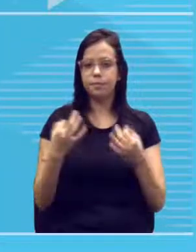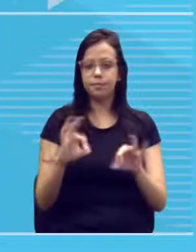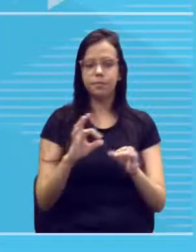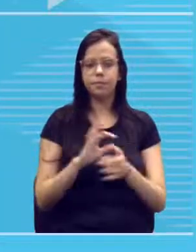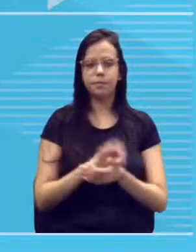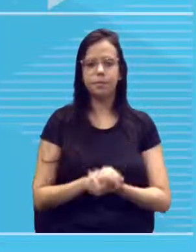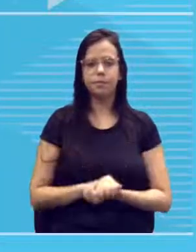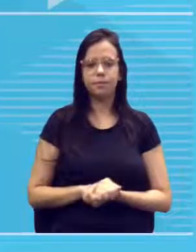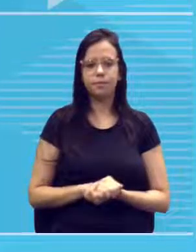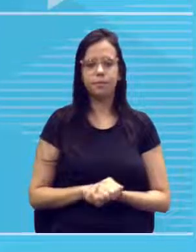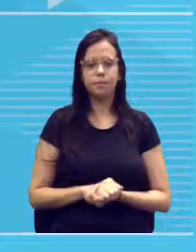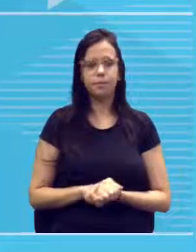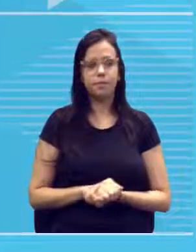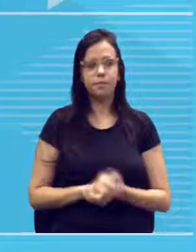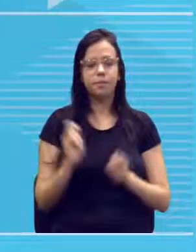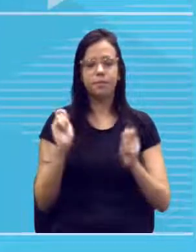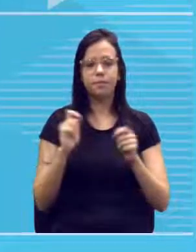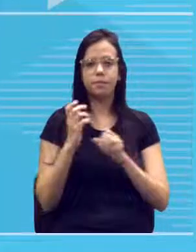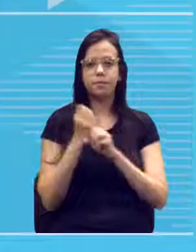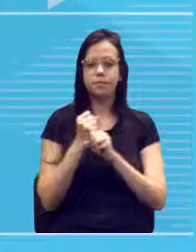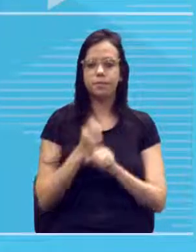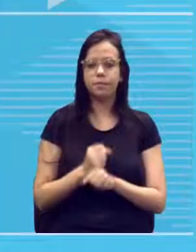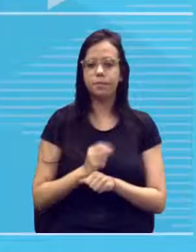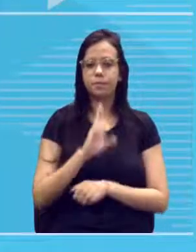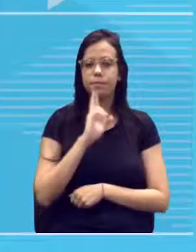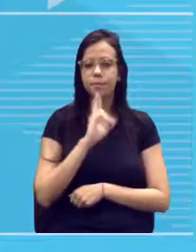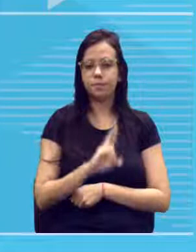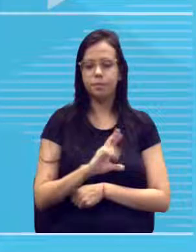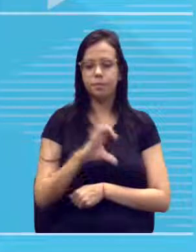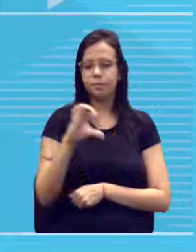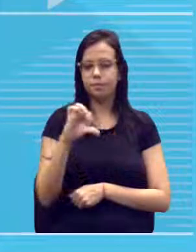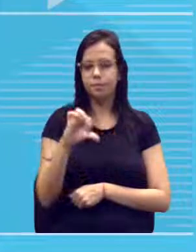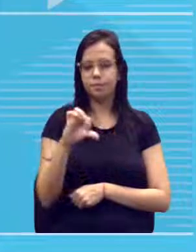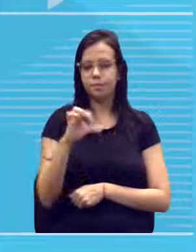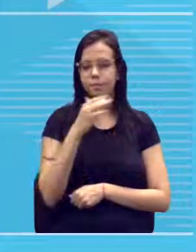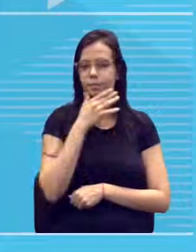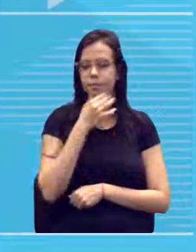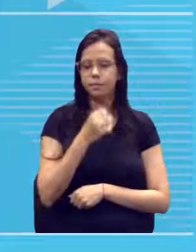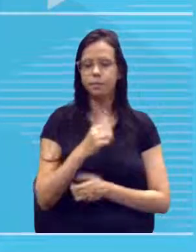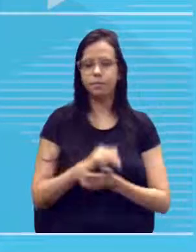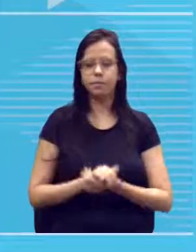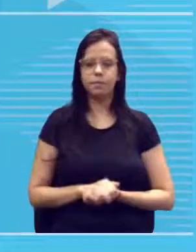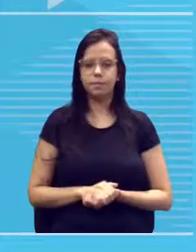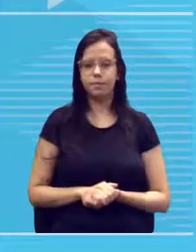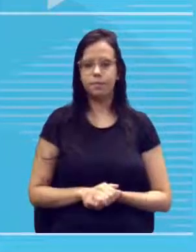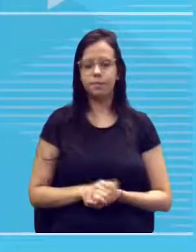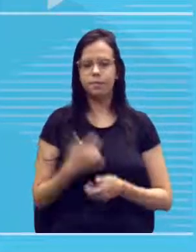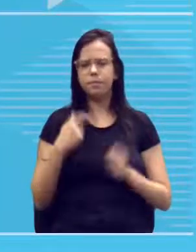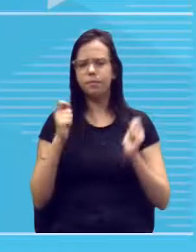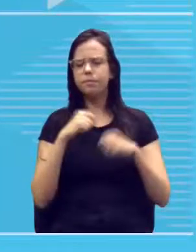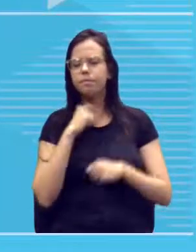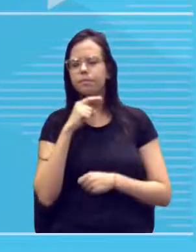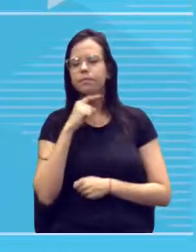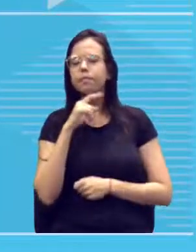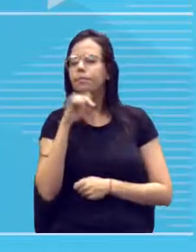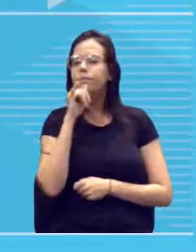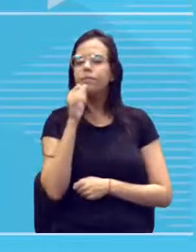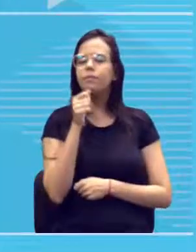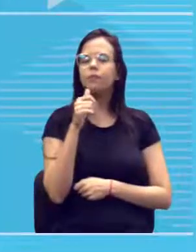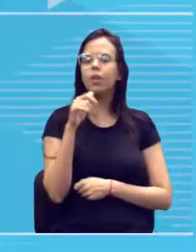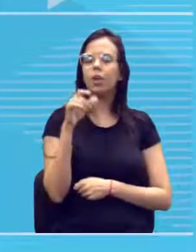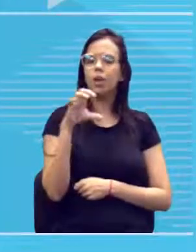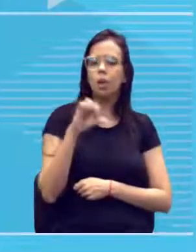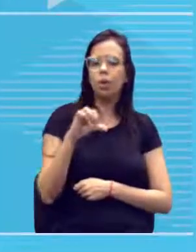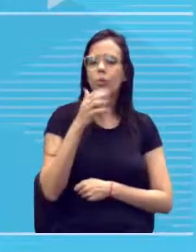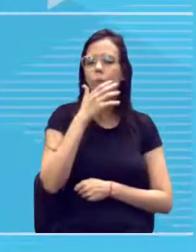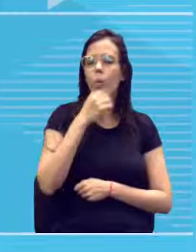E aí a gente pode contabilizar. Gabarito, nove. Se eu puder, eu poderia questionar quantos desses nove homens